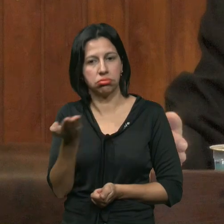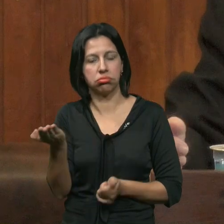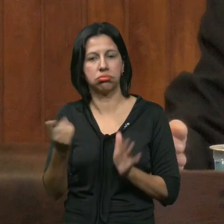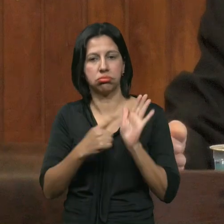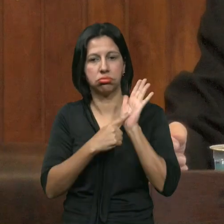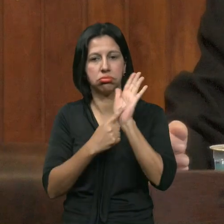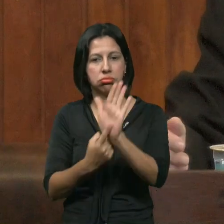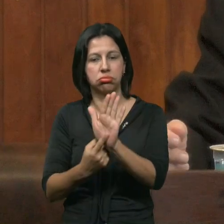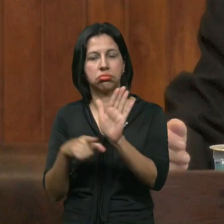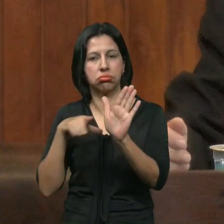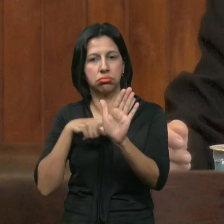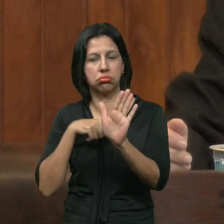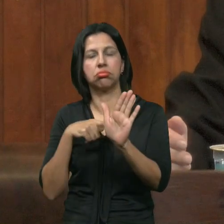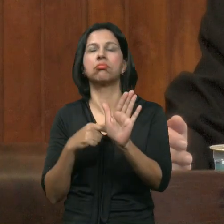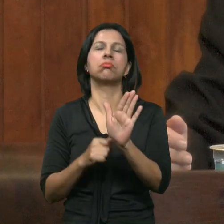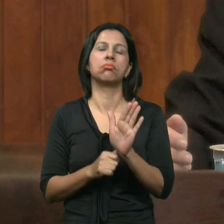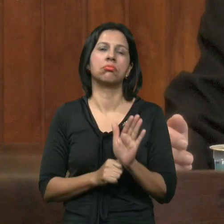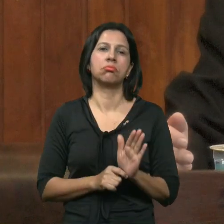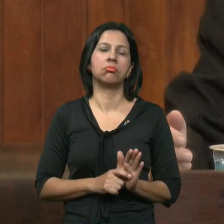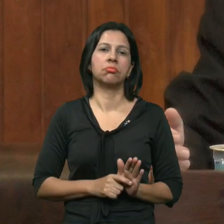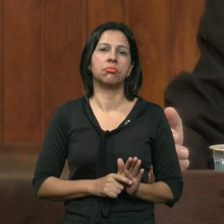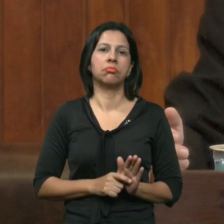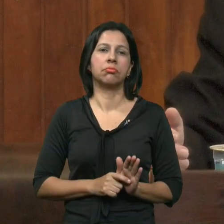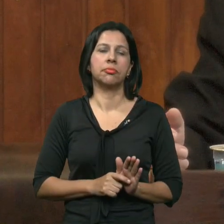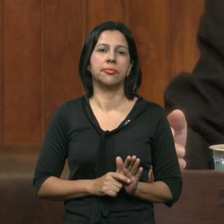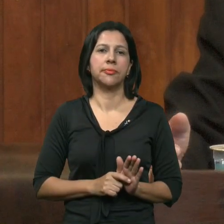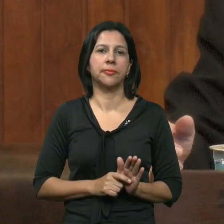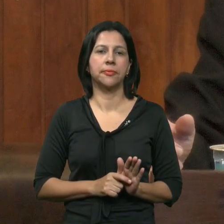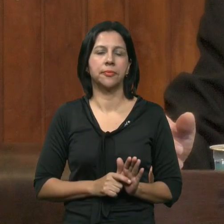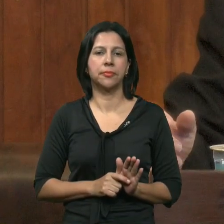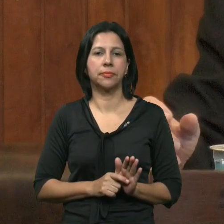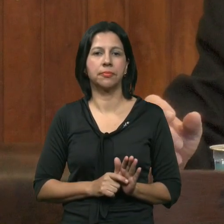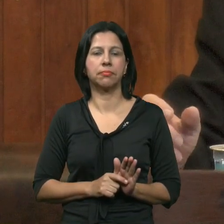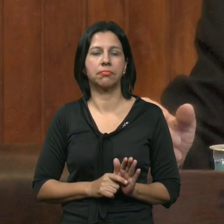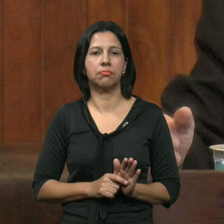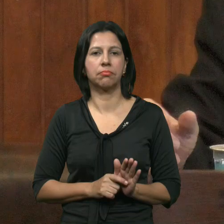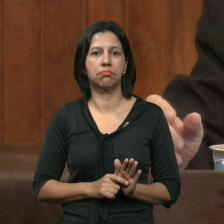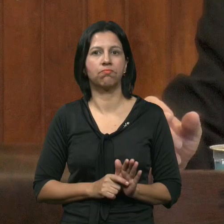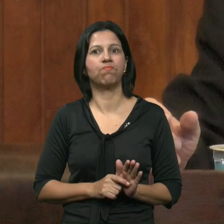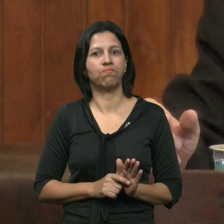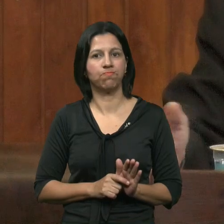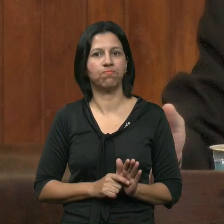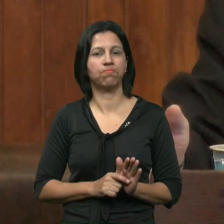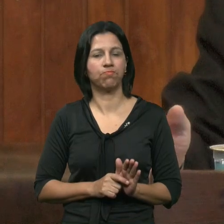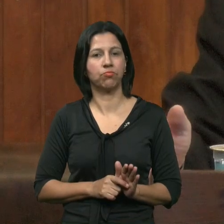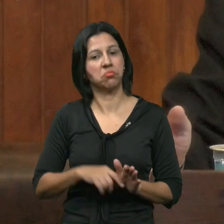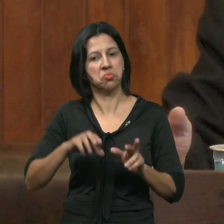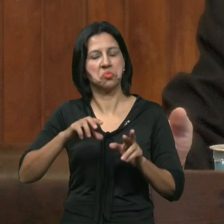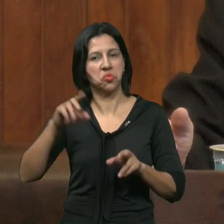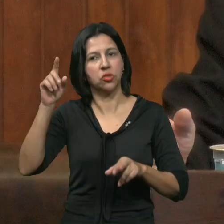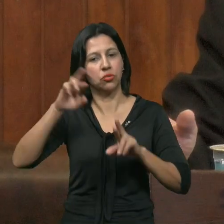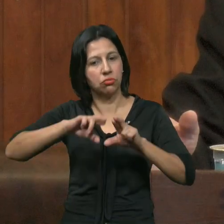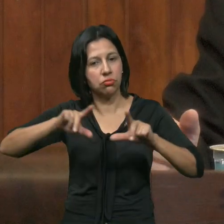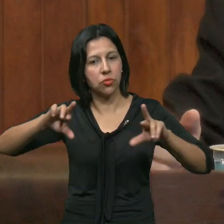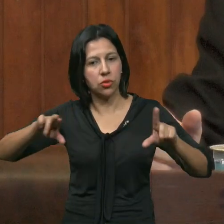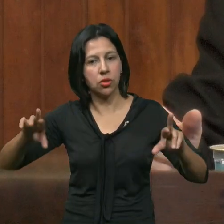Vereador Rezende É de que São situações Diversas